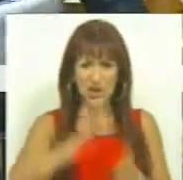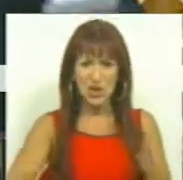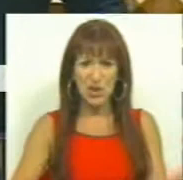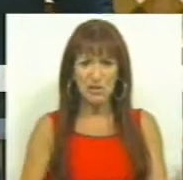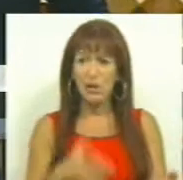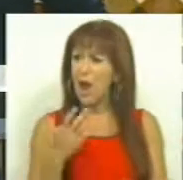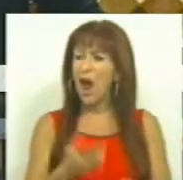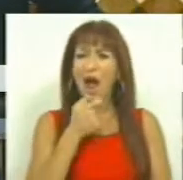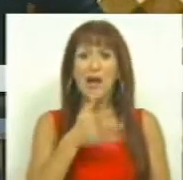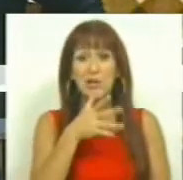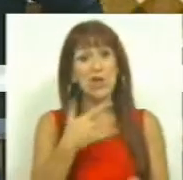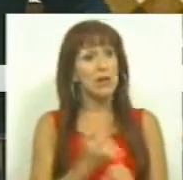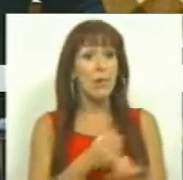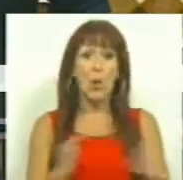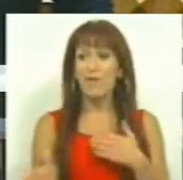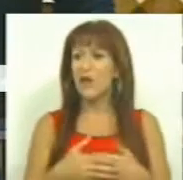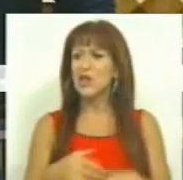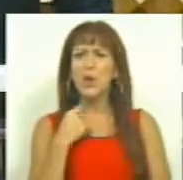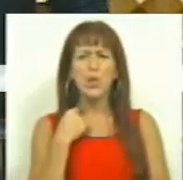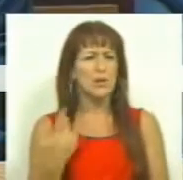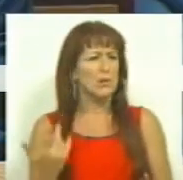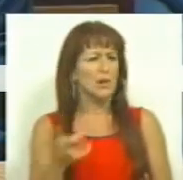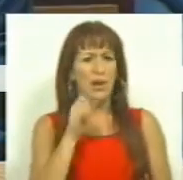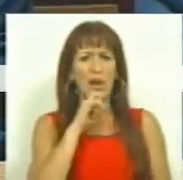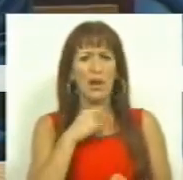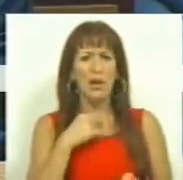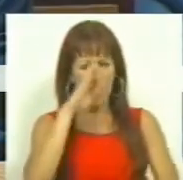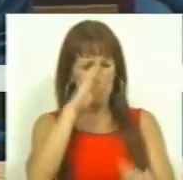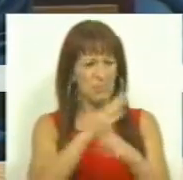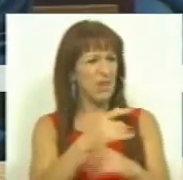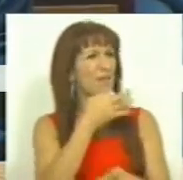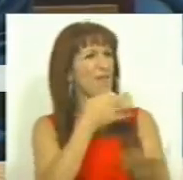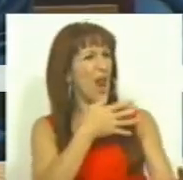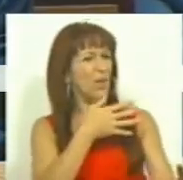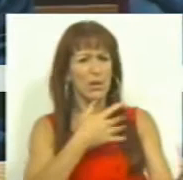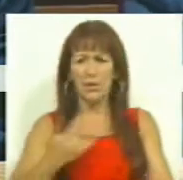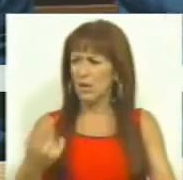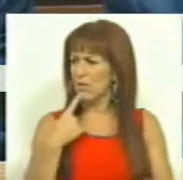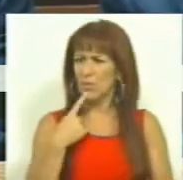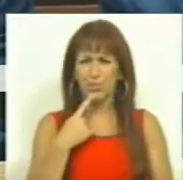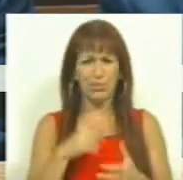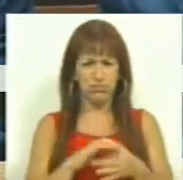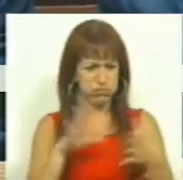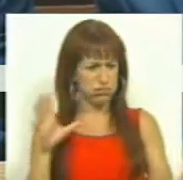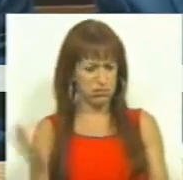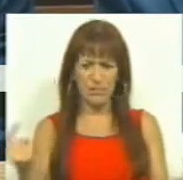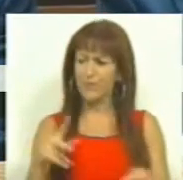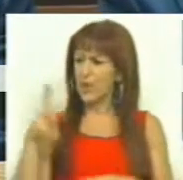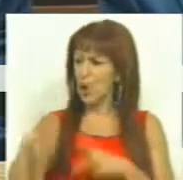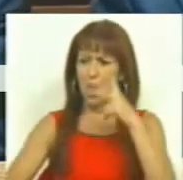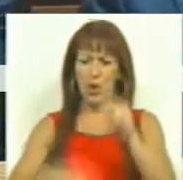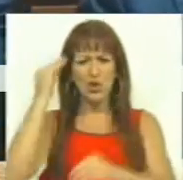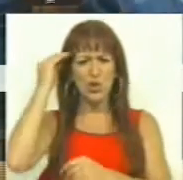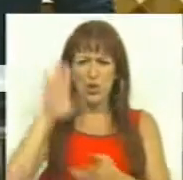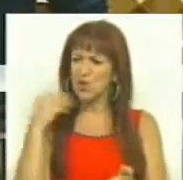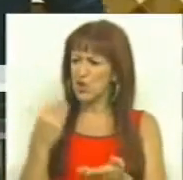disso e diz apenas que como não há trabalho, fecha-se os cursos. Para quem fala de empreendedorismo, é de facto muito contrastante vir a cortar os sonhos